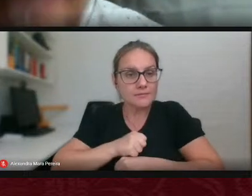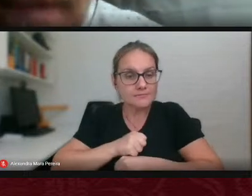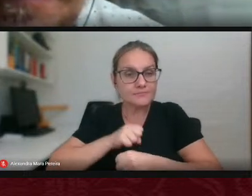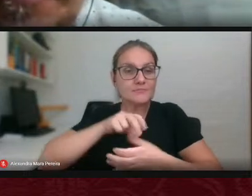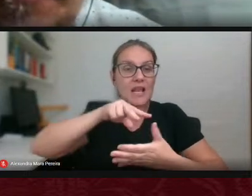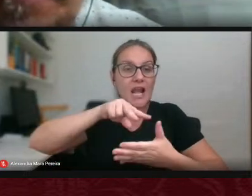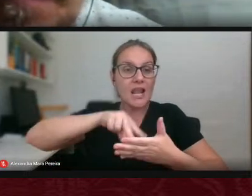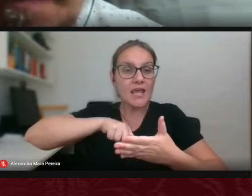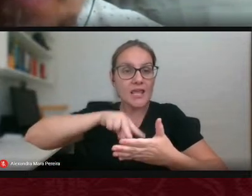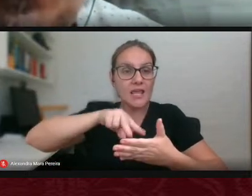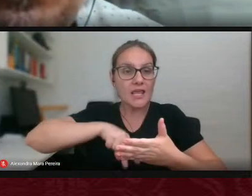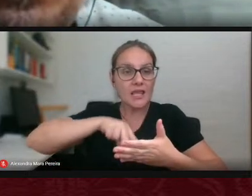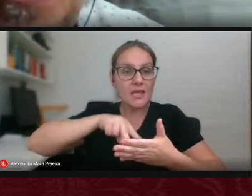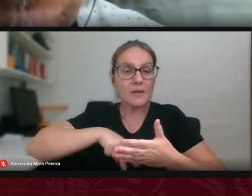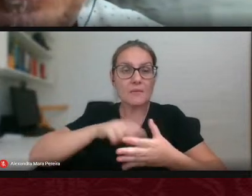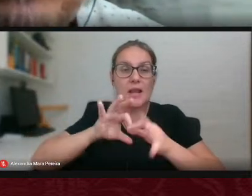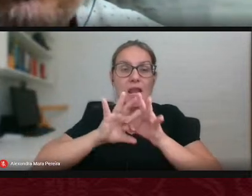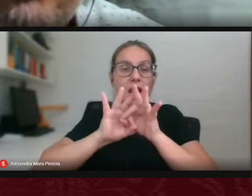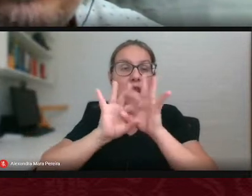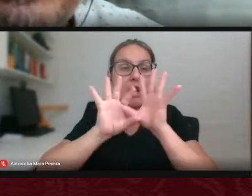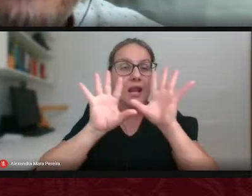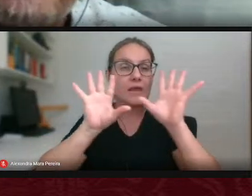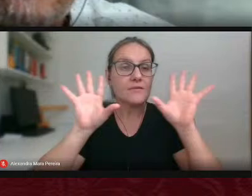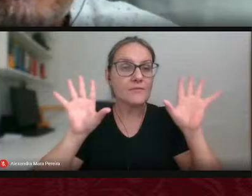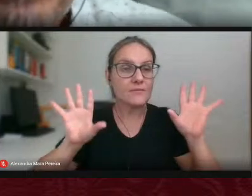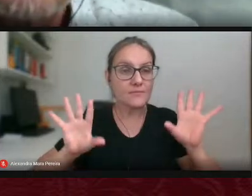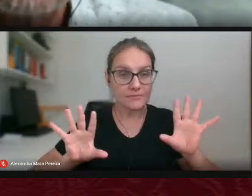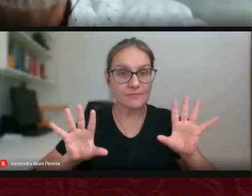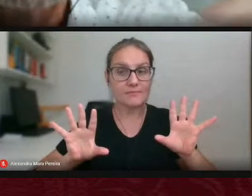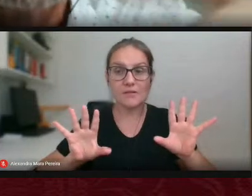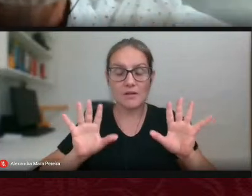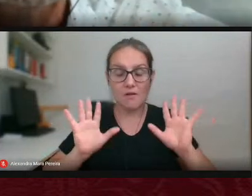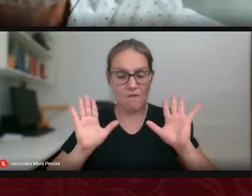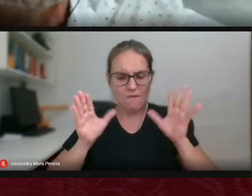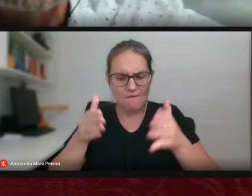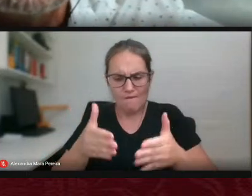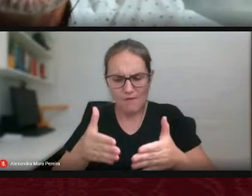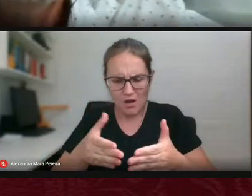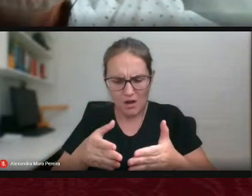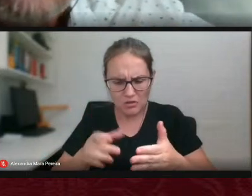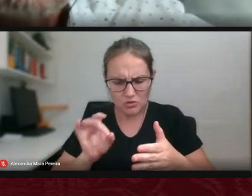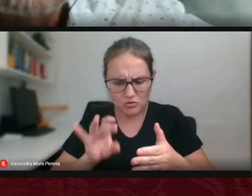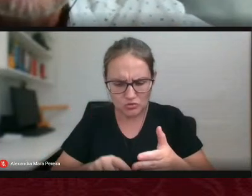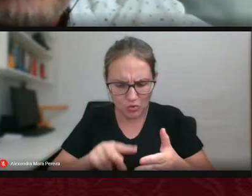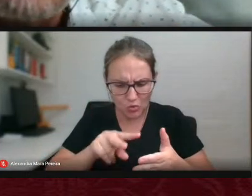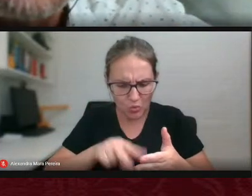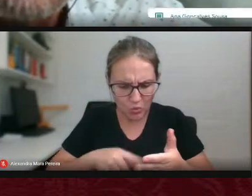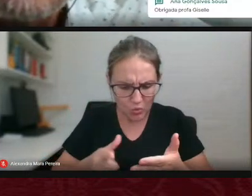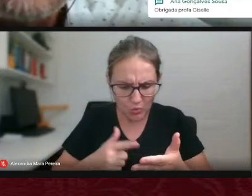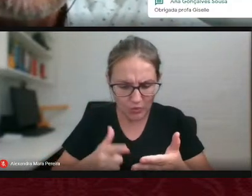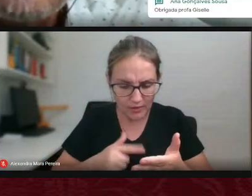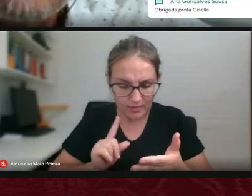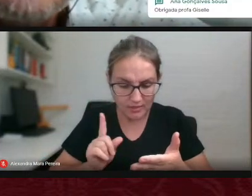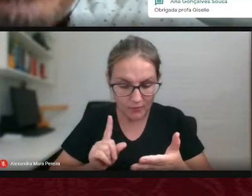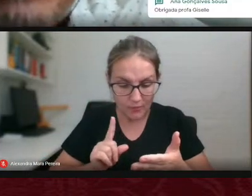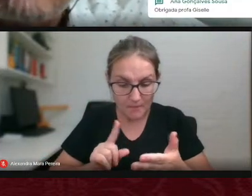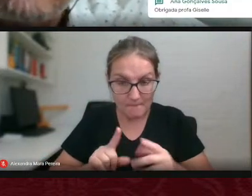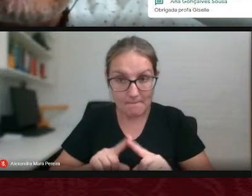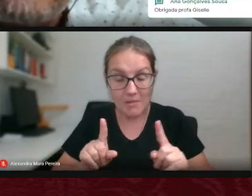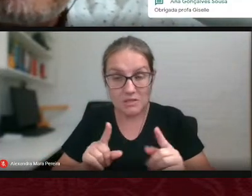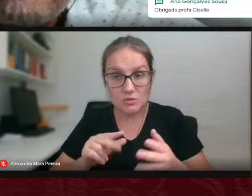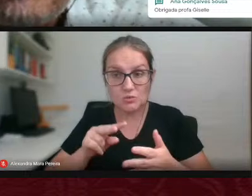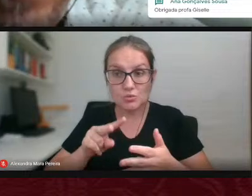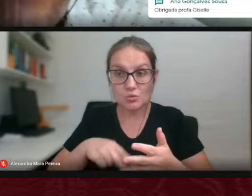andarilha que não seja uma leitura que se feche no próprio livro muito pelo contrário porque o